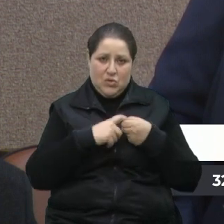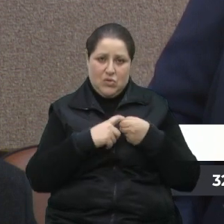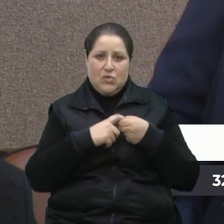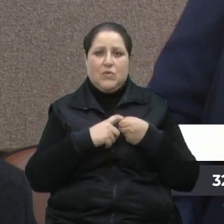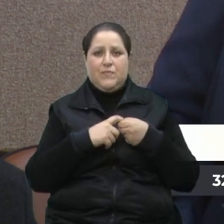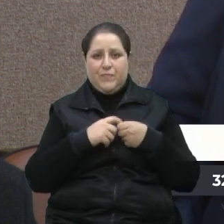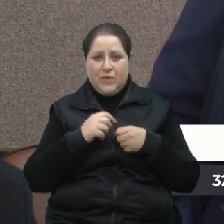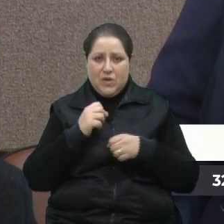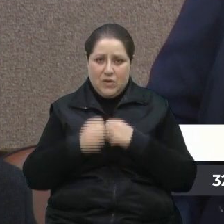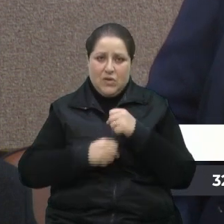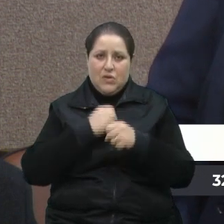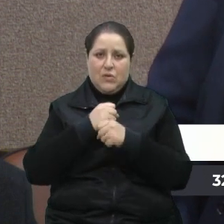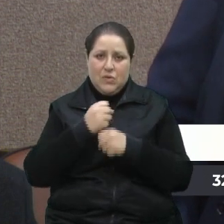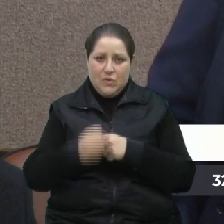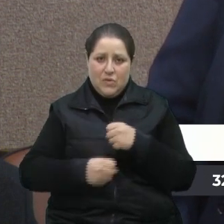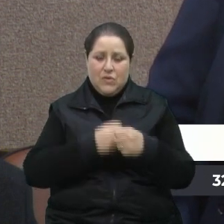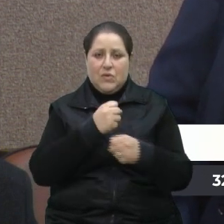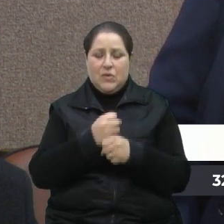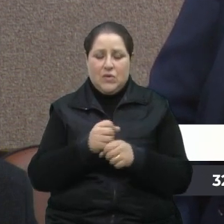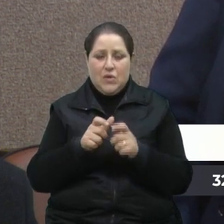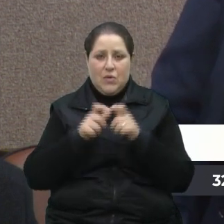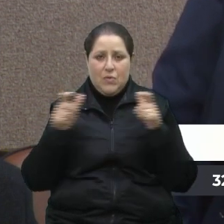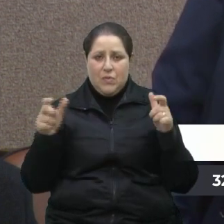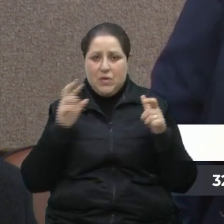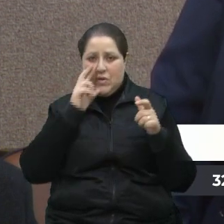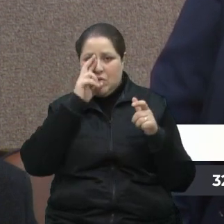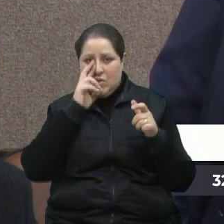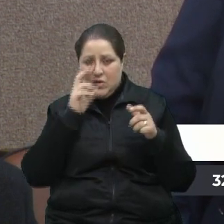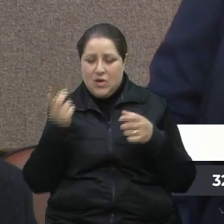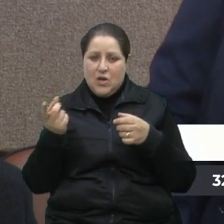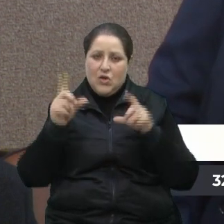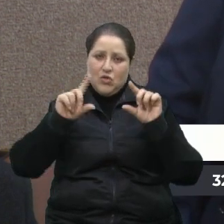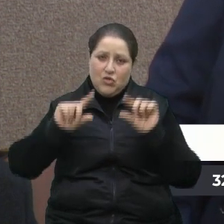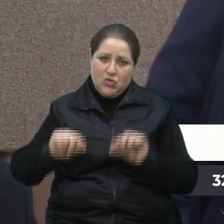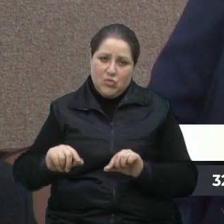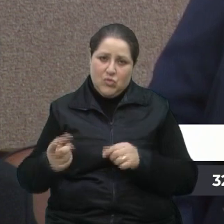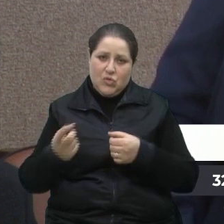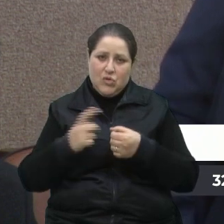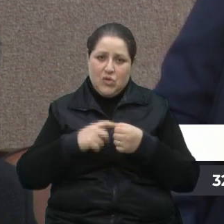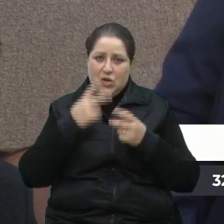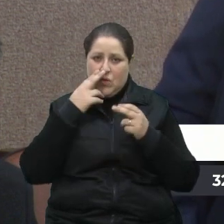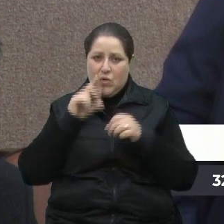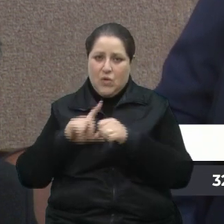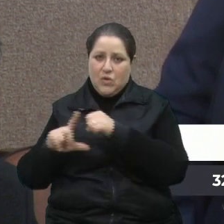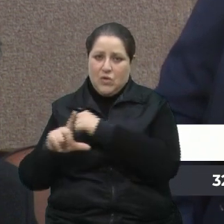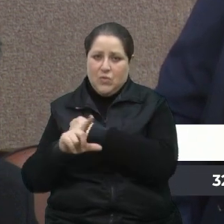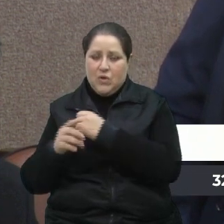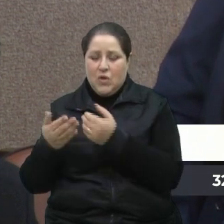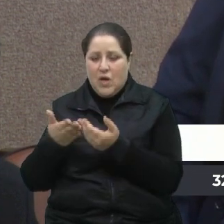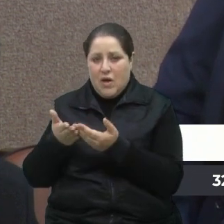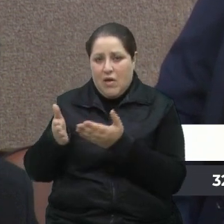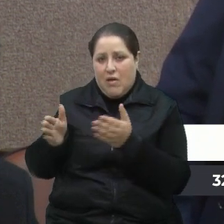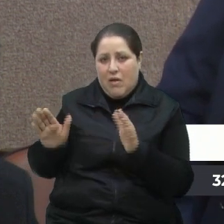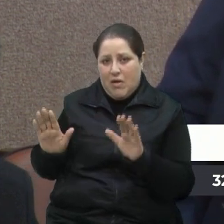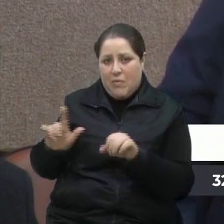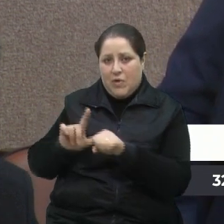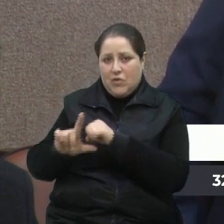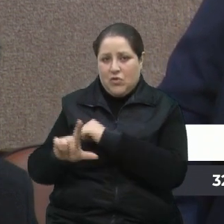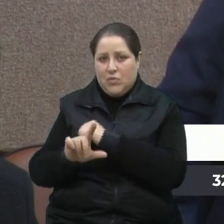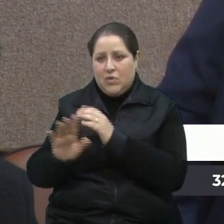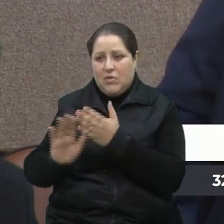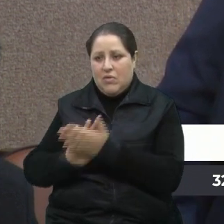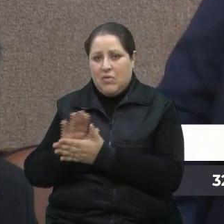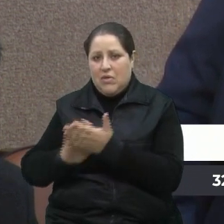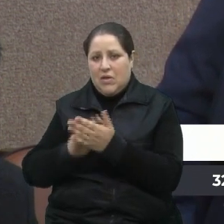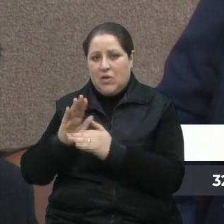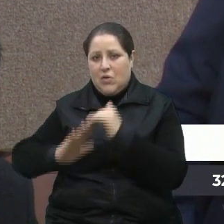passa, aumenta o risco e diminui o retorno. É como um loteamento. Você abre lá um loteamento e ninguém constrói a primeira